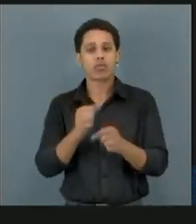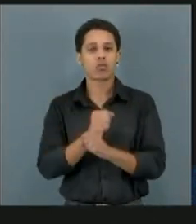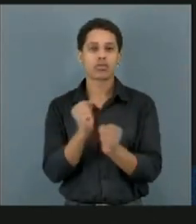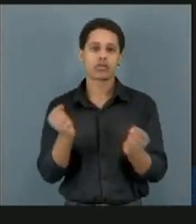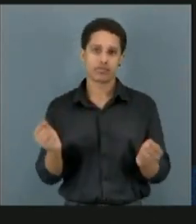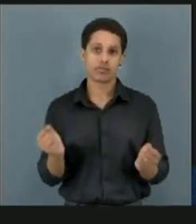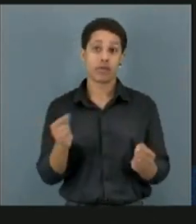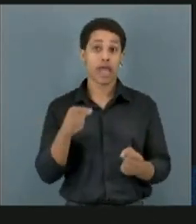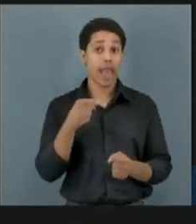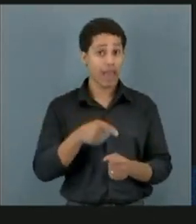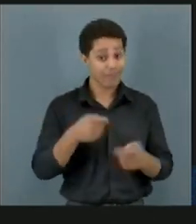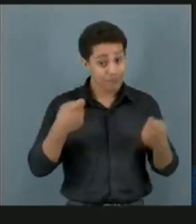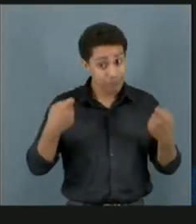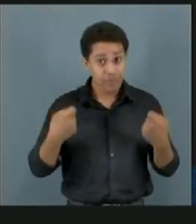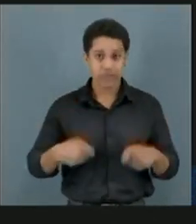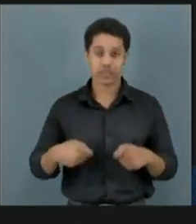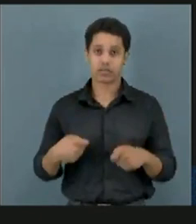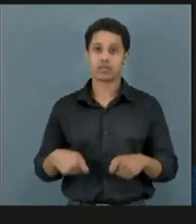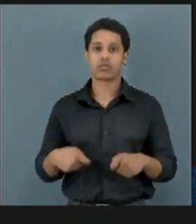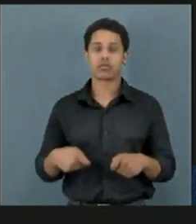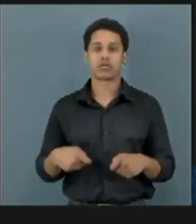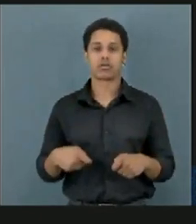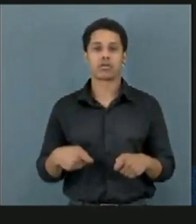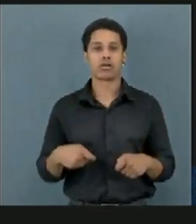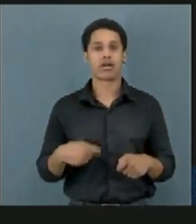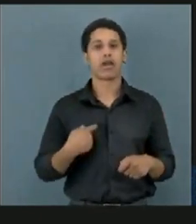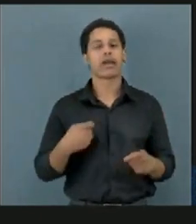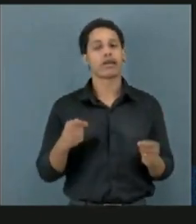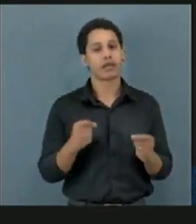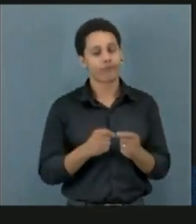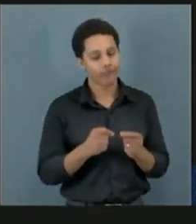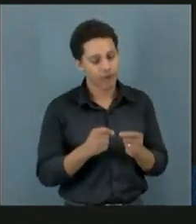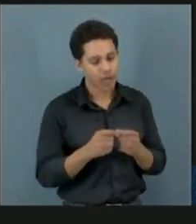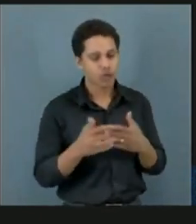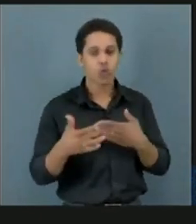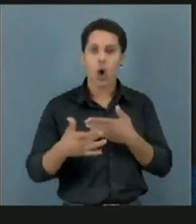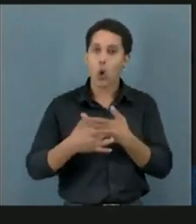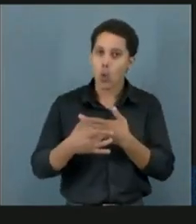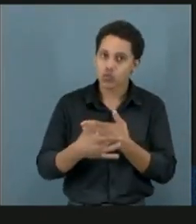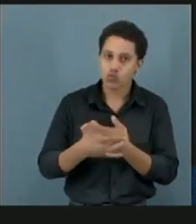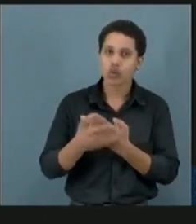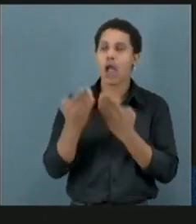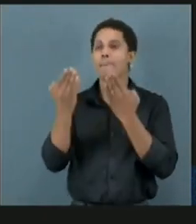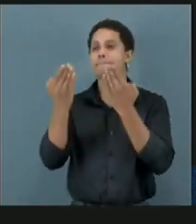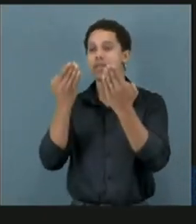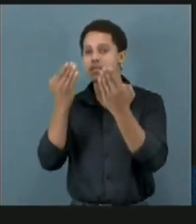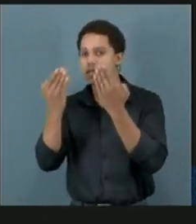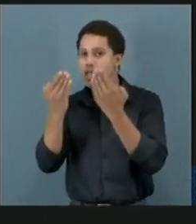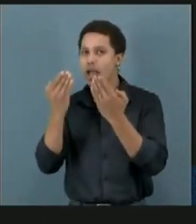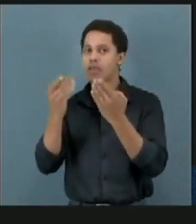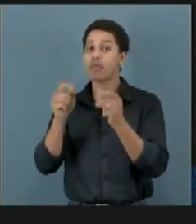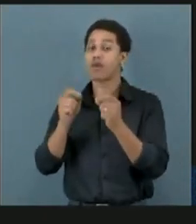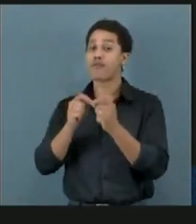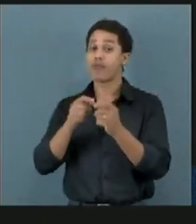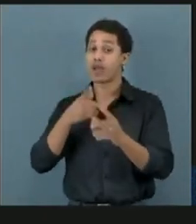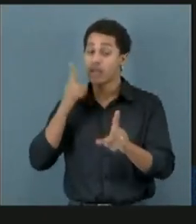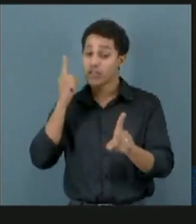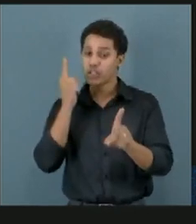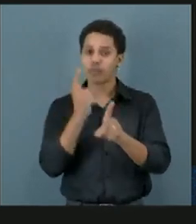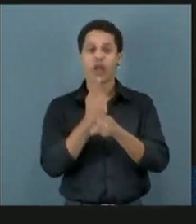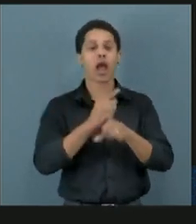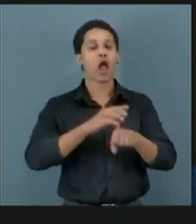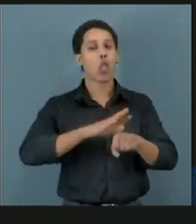É necessário que faça uma consulta com o psiquiatra para verificar doenças médicas.